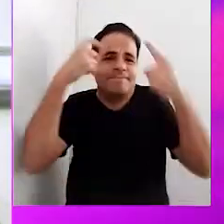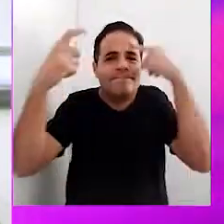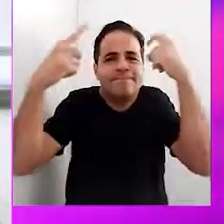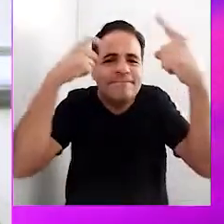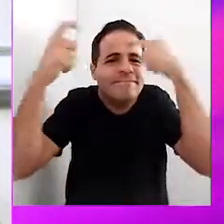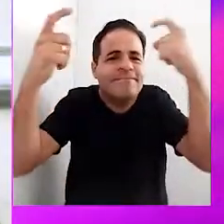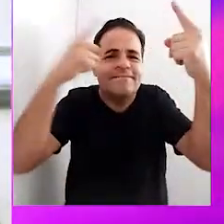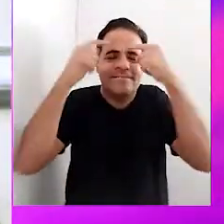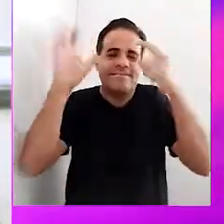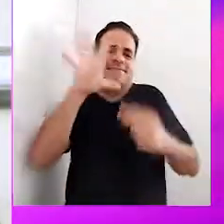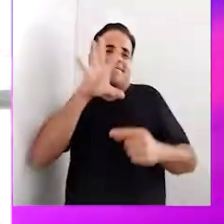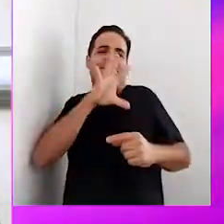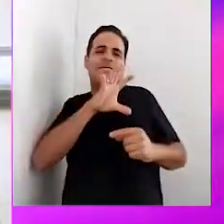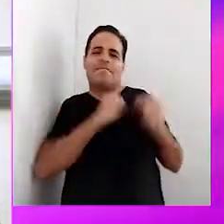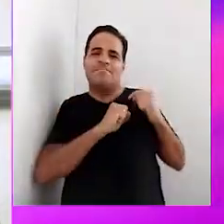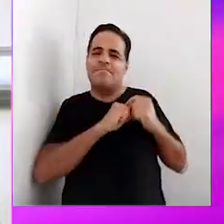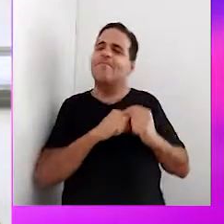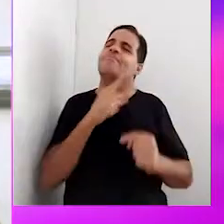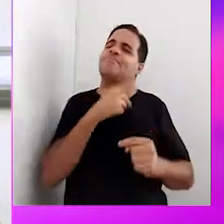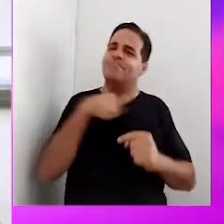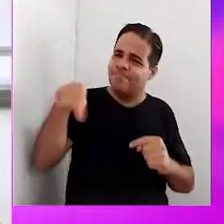Criatividade e amor